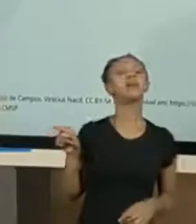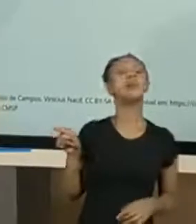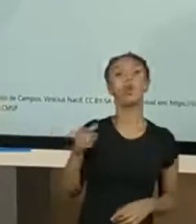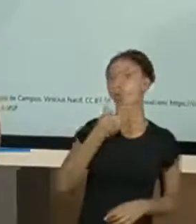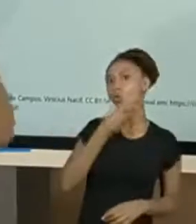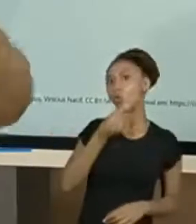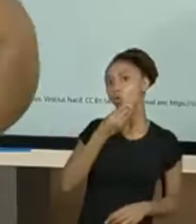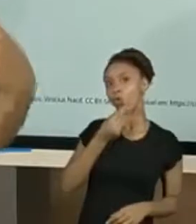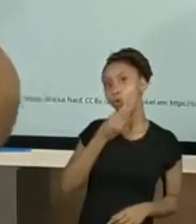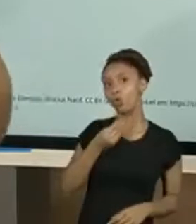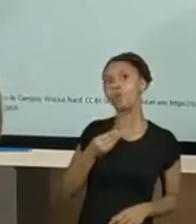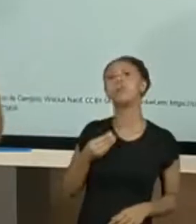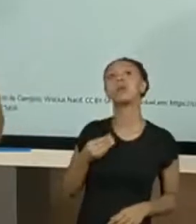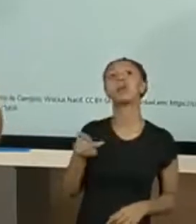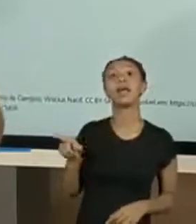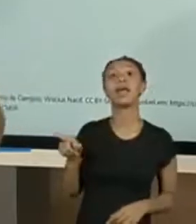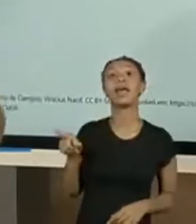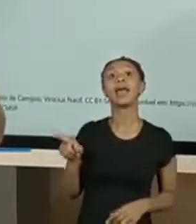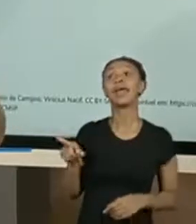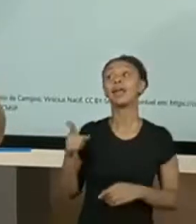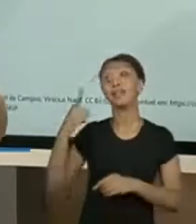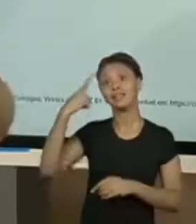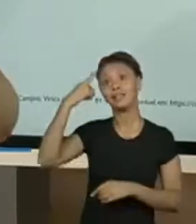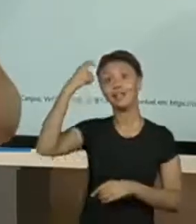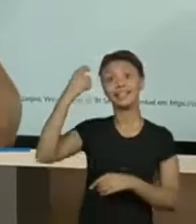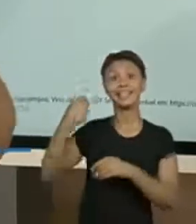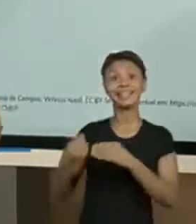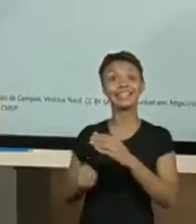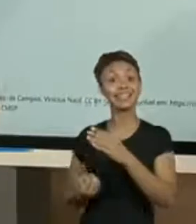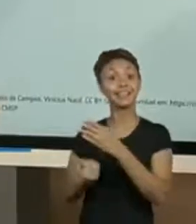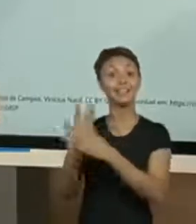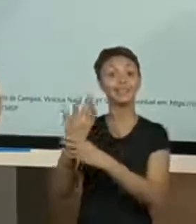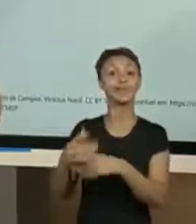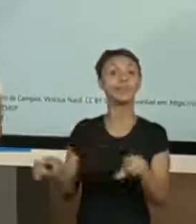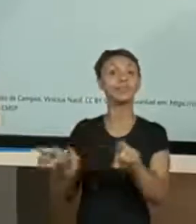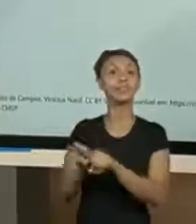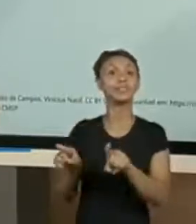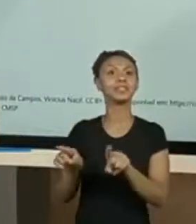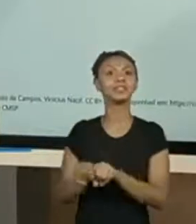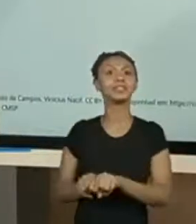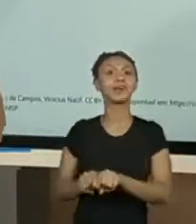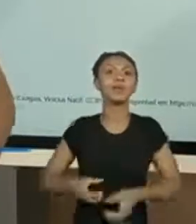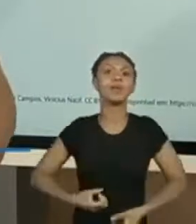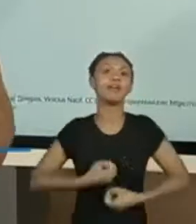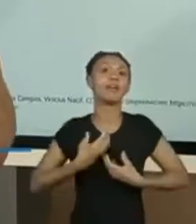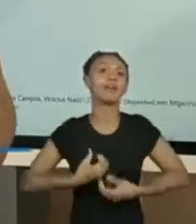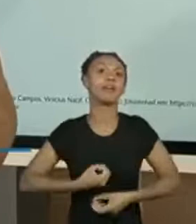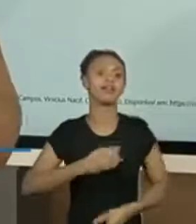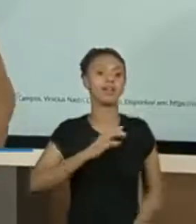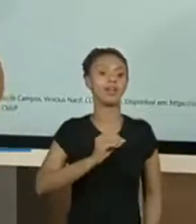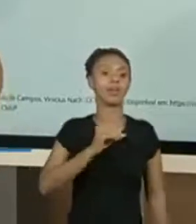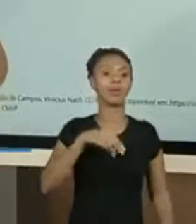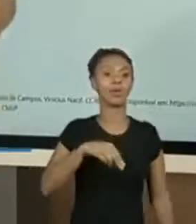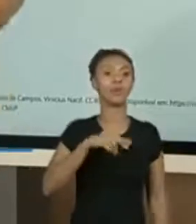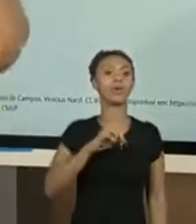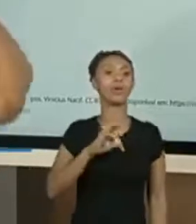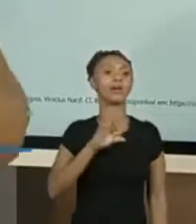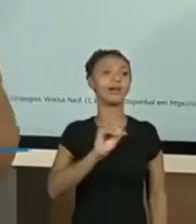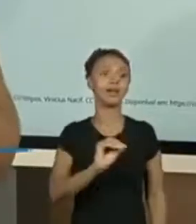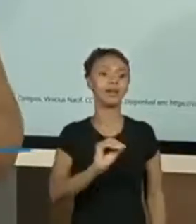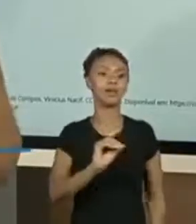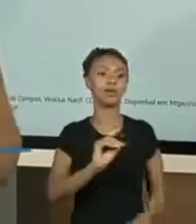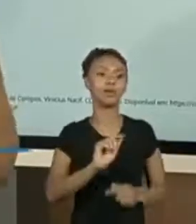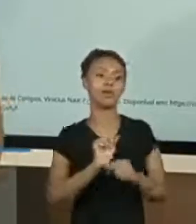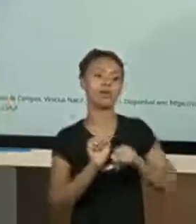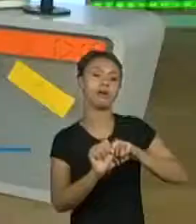dos fundadores do concretismo. Então, ele propôs essa mudança. E nós vamos analisar um poema dele